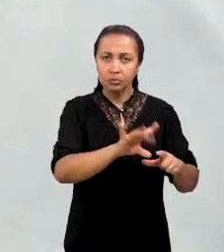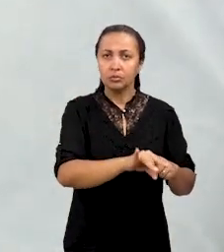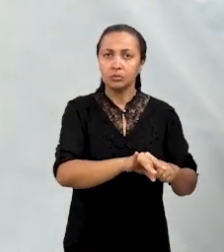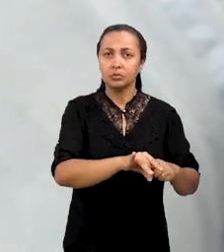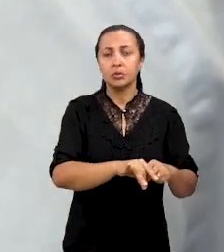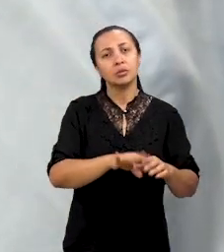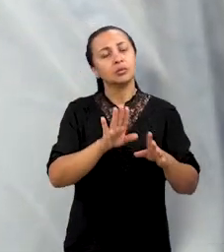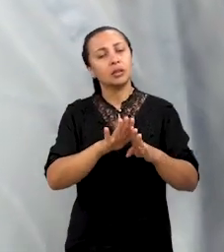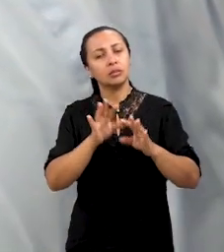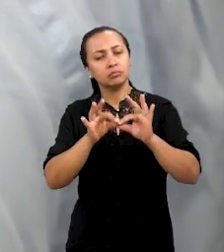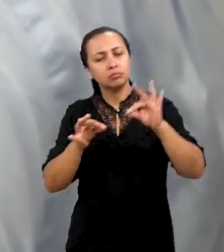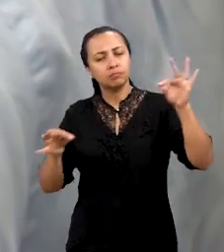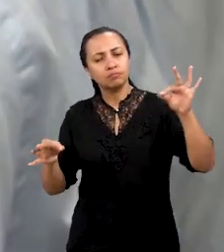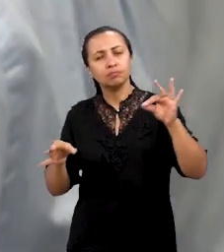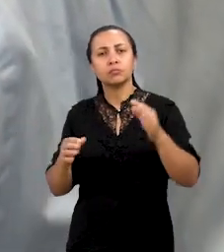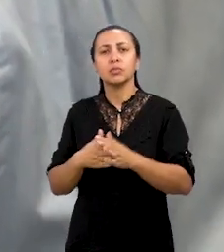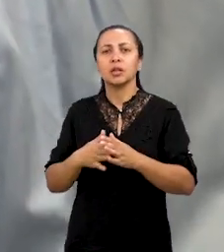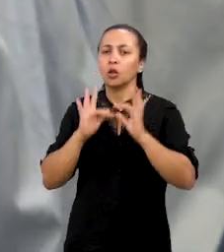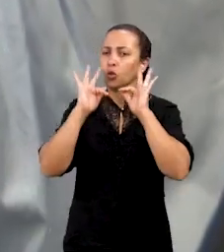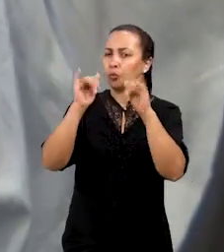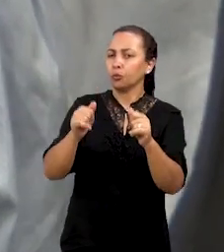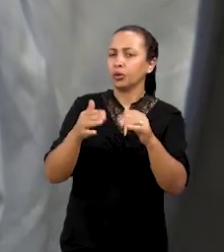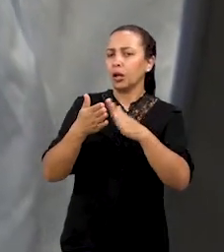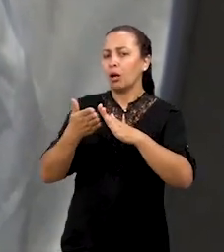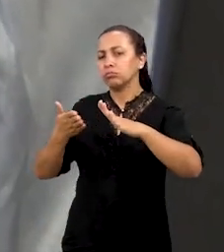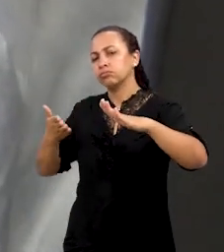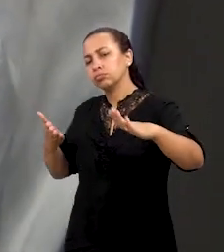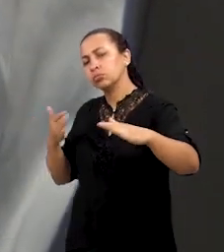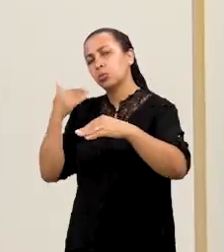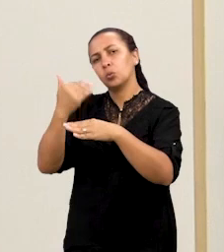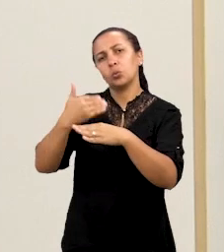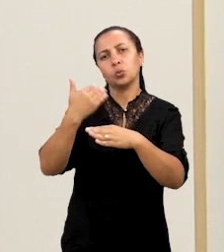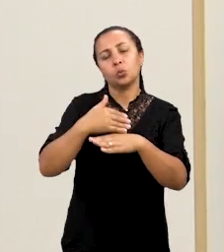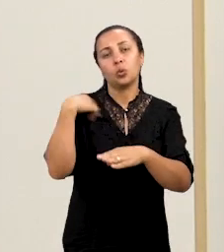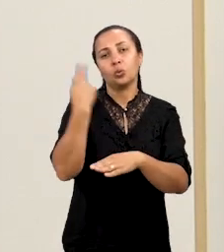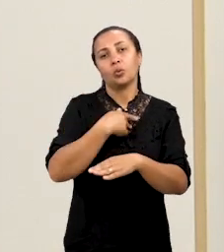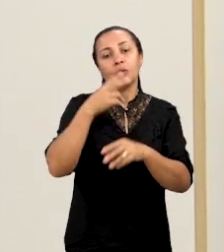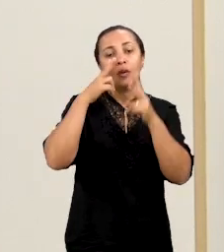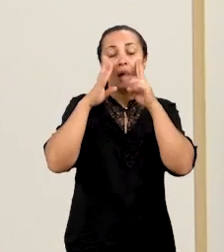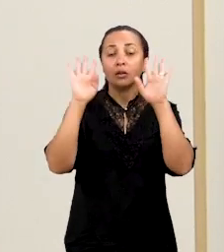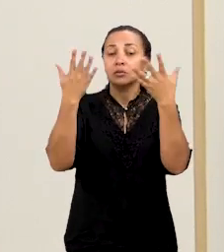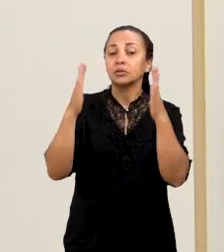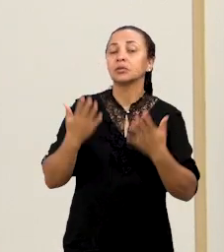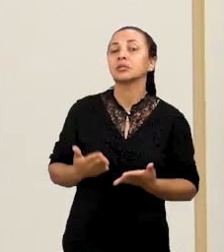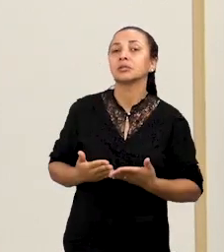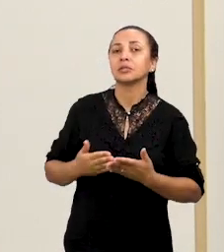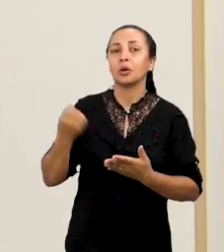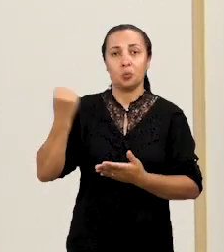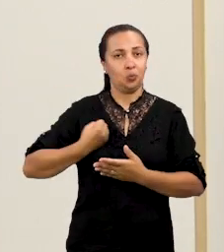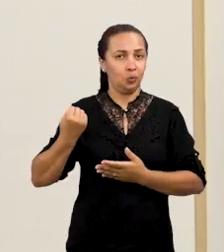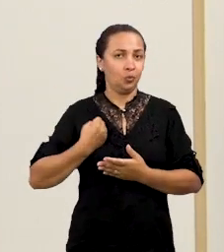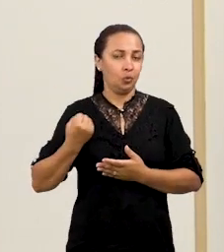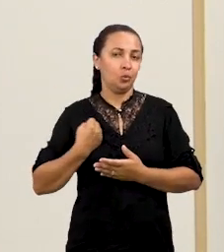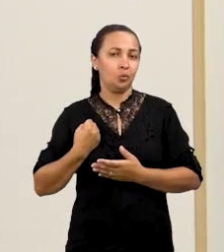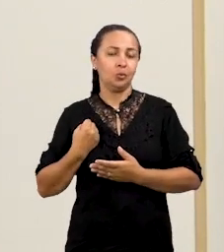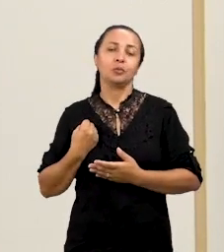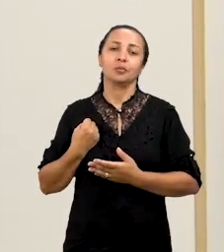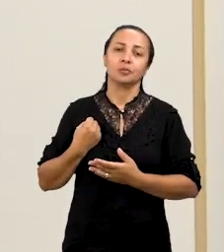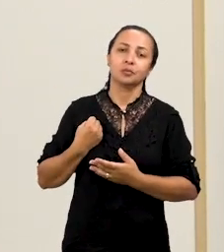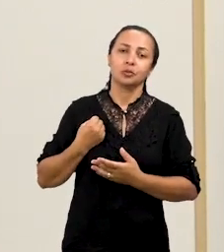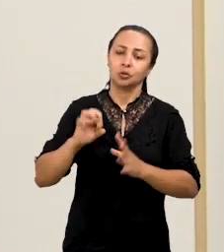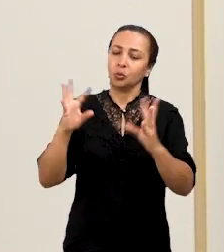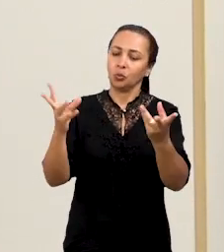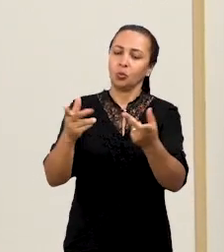perfil longitudinal, que, ao final dele construído, a gente vai analisar os índices. Esses índices são os índices